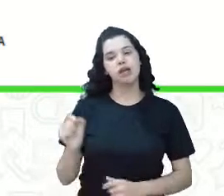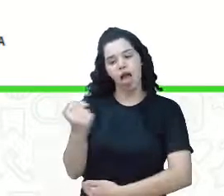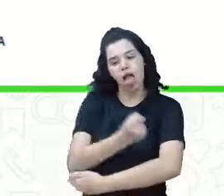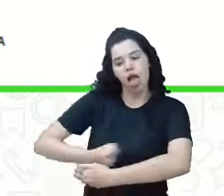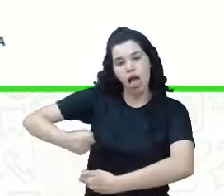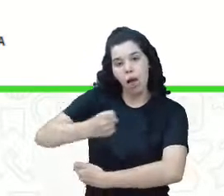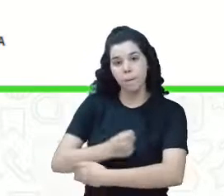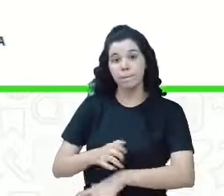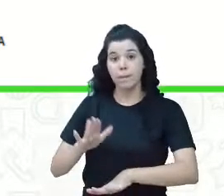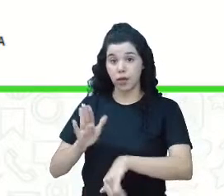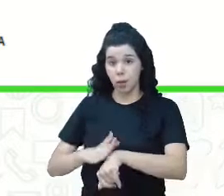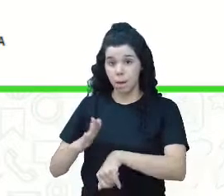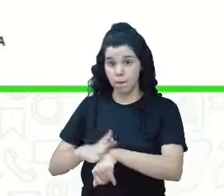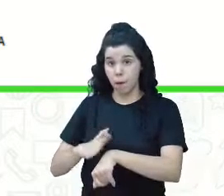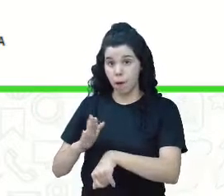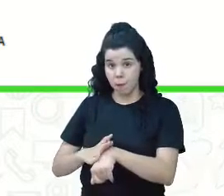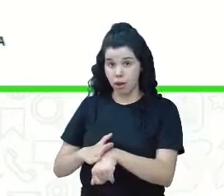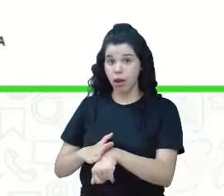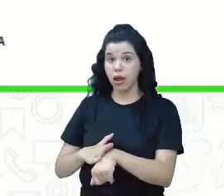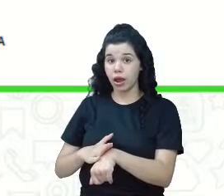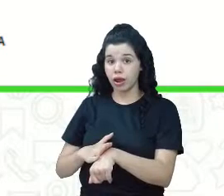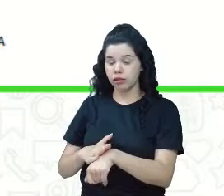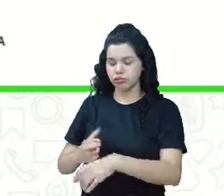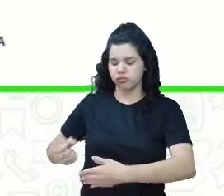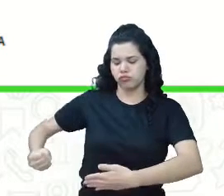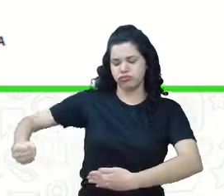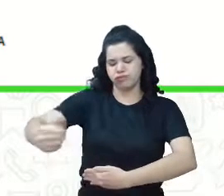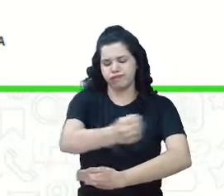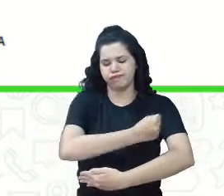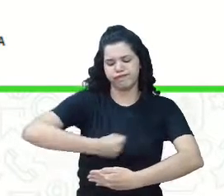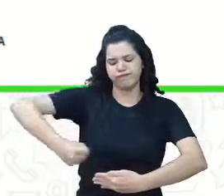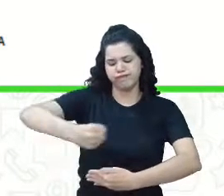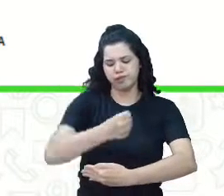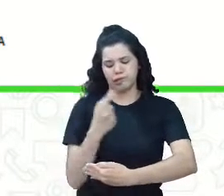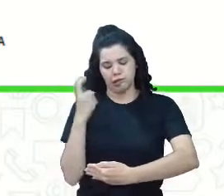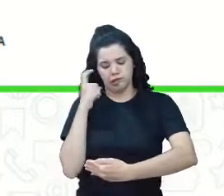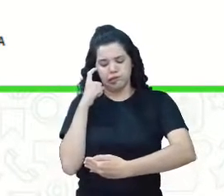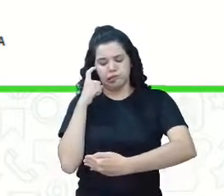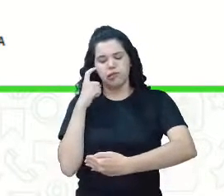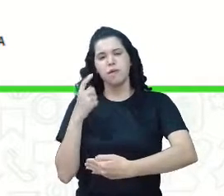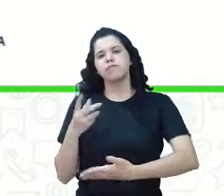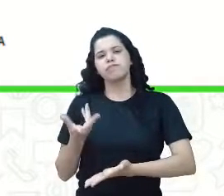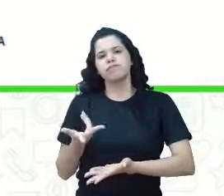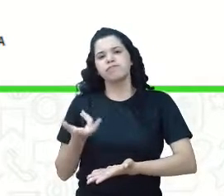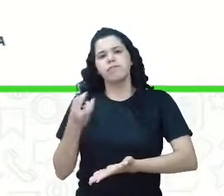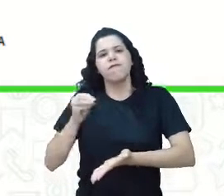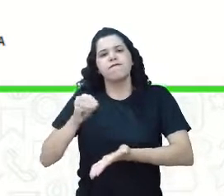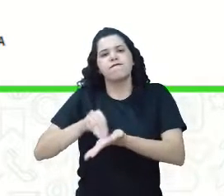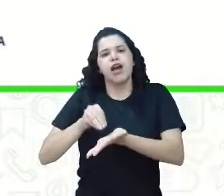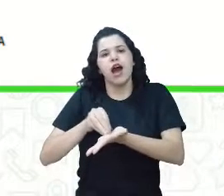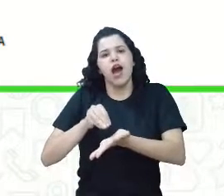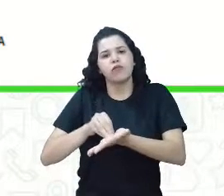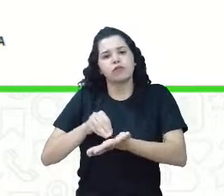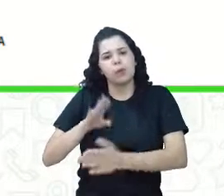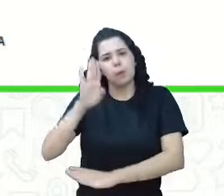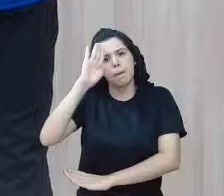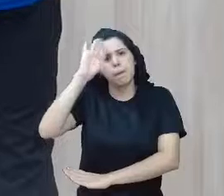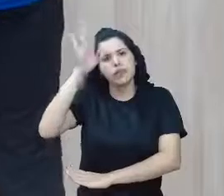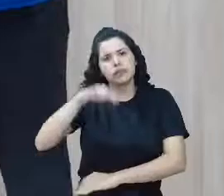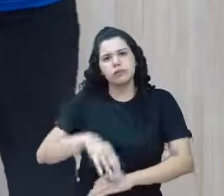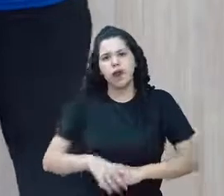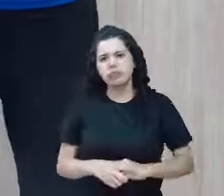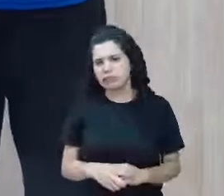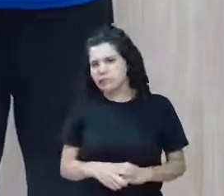hora que ela começa a fazer a sua feijoada, percebe que falta o material principal,